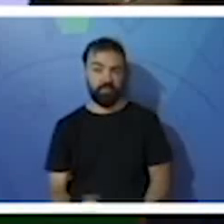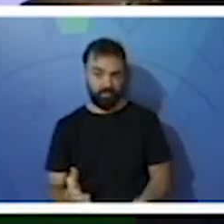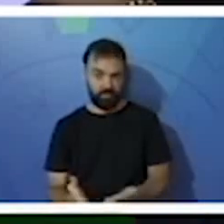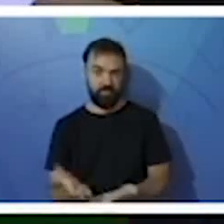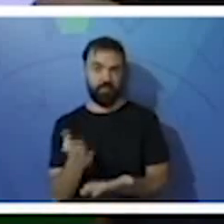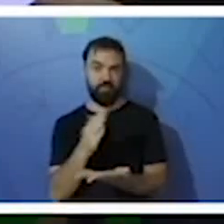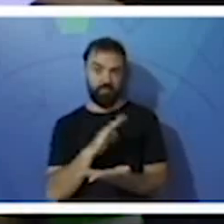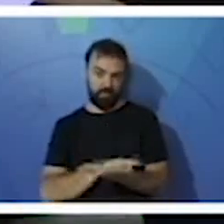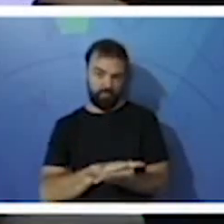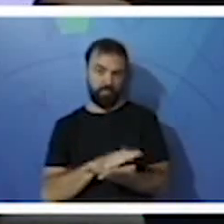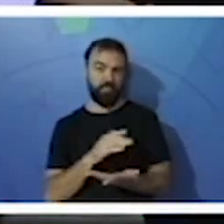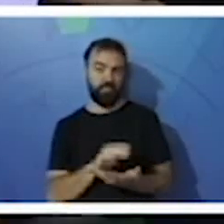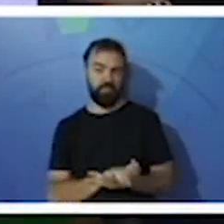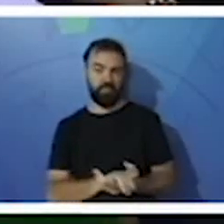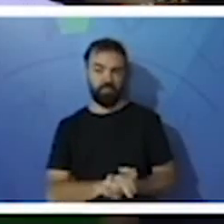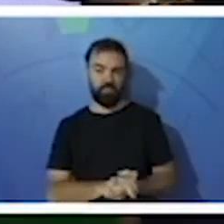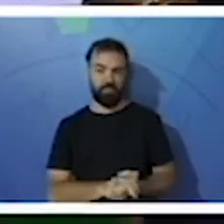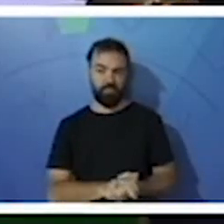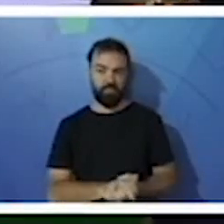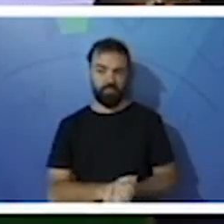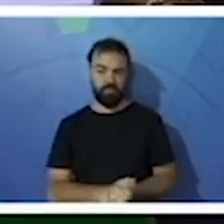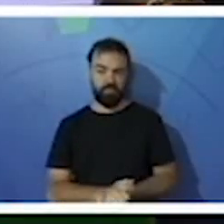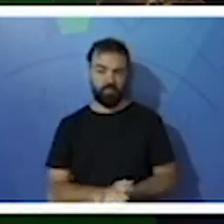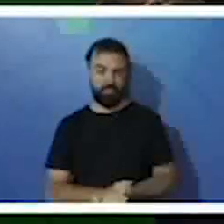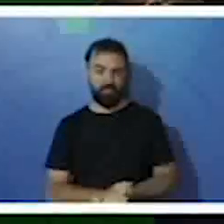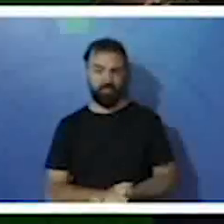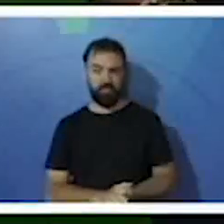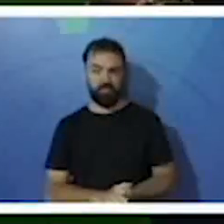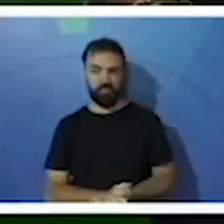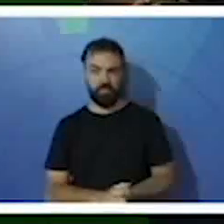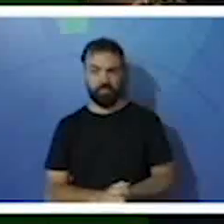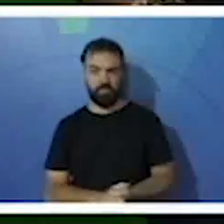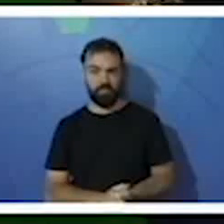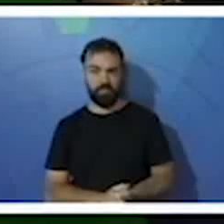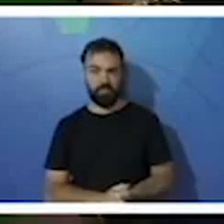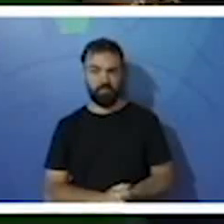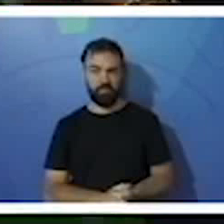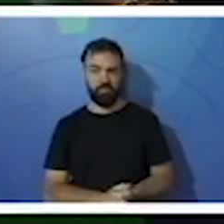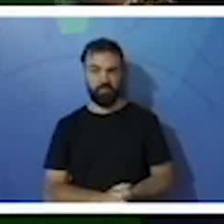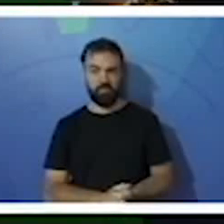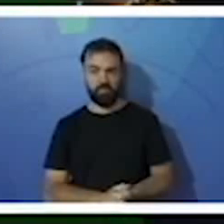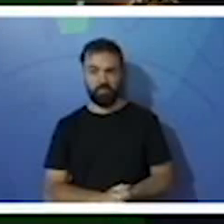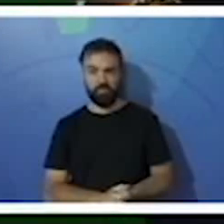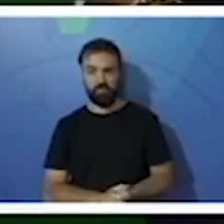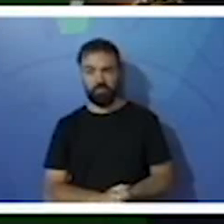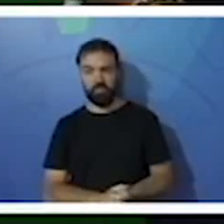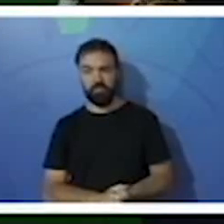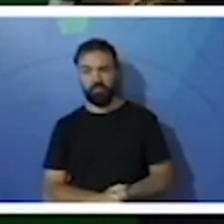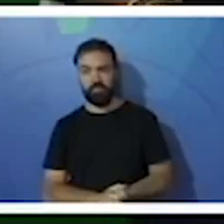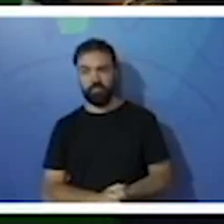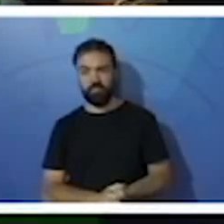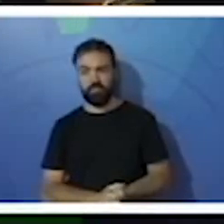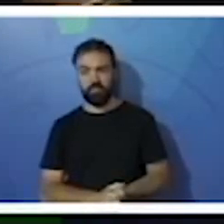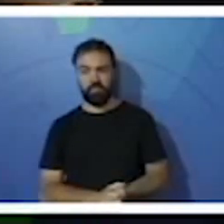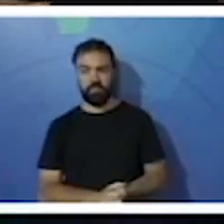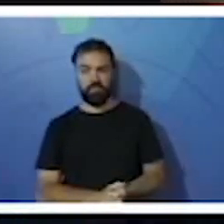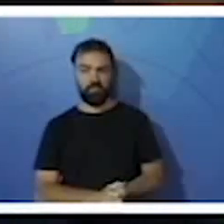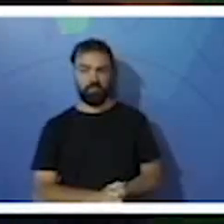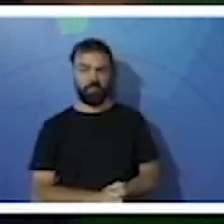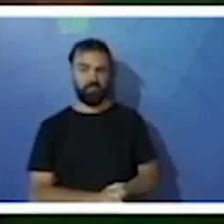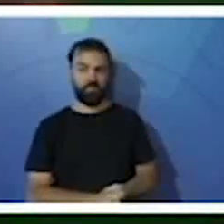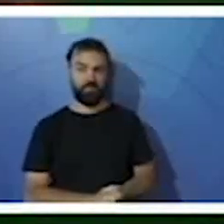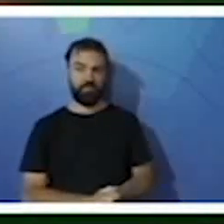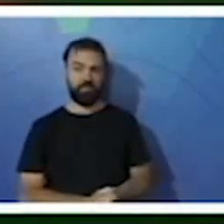próxima página. Essa foi a 217. Nós vamos continuar na página 217.